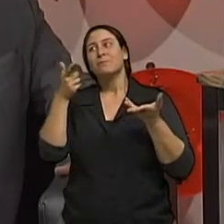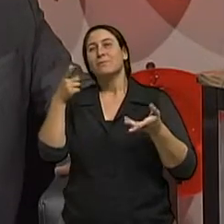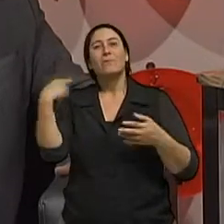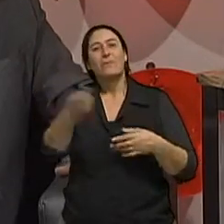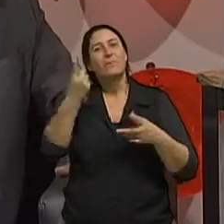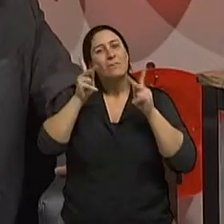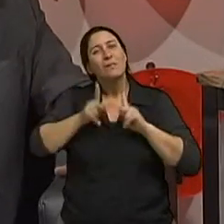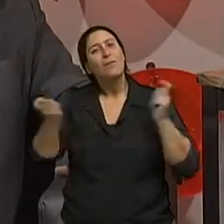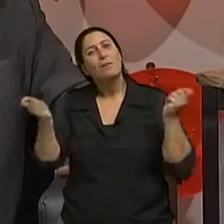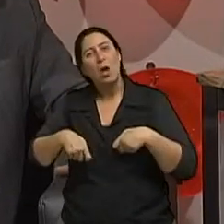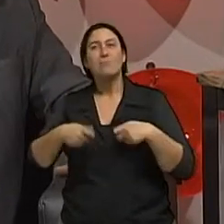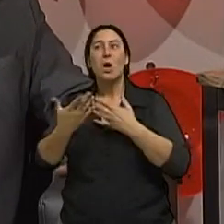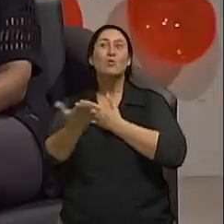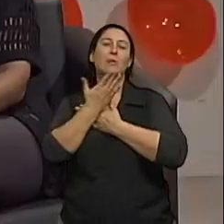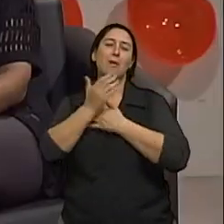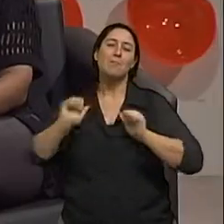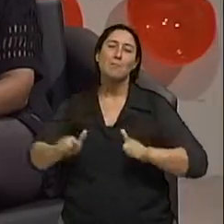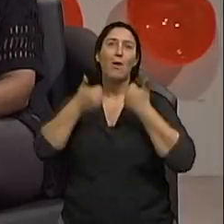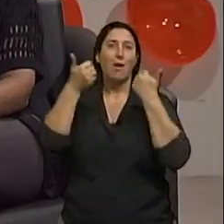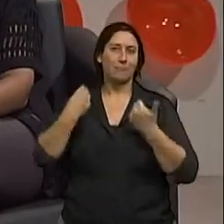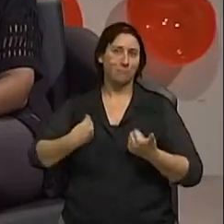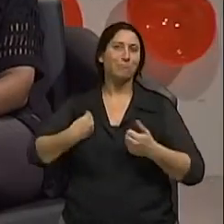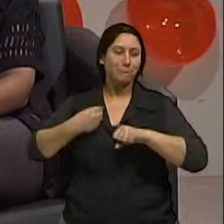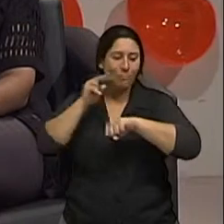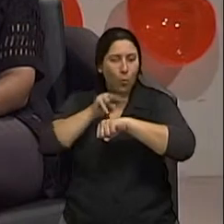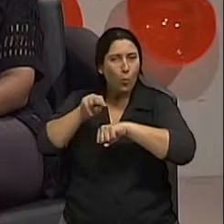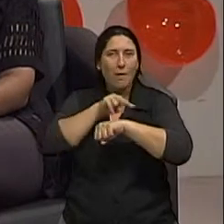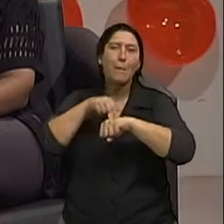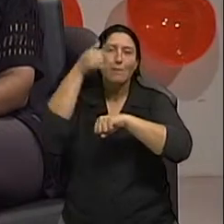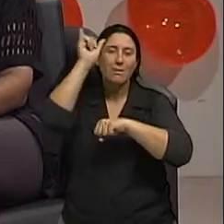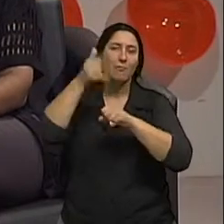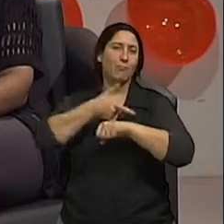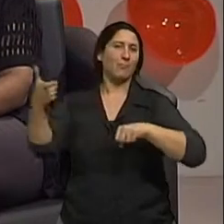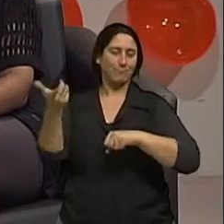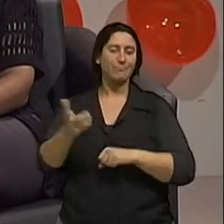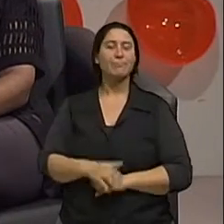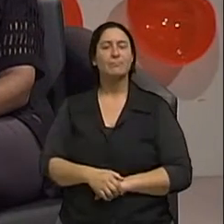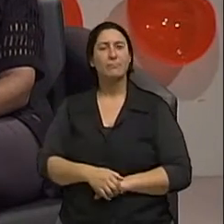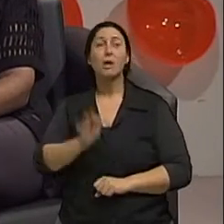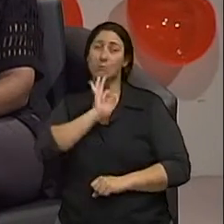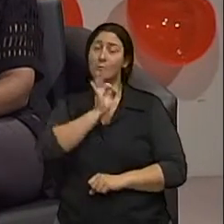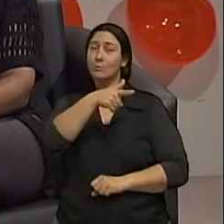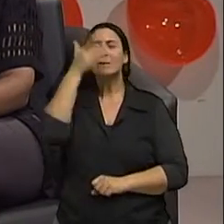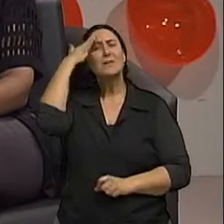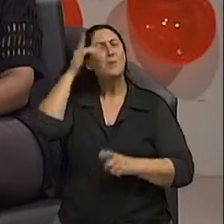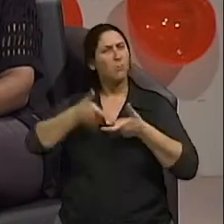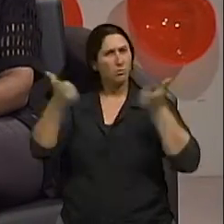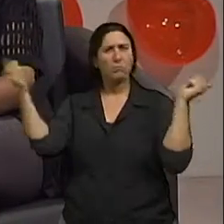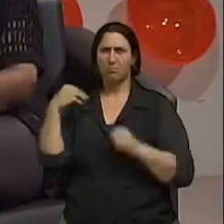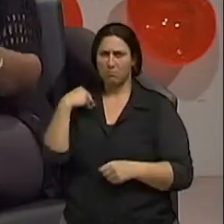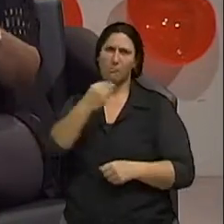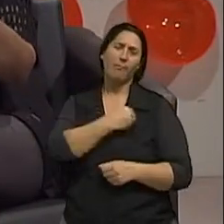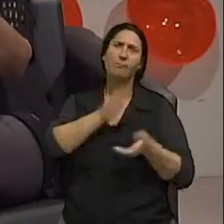traga mais sintomas claro doutor mas os tratamentos a gente sabe que eles evoluem a sabe que a medicina hoje já não dá mais para dizer